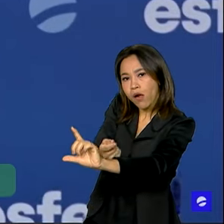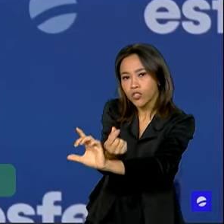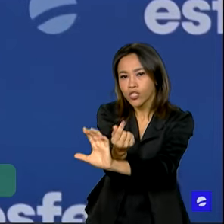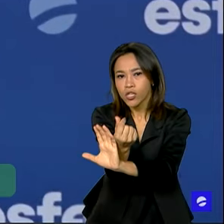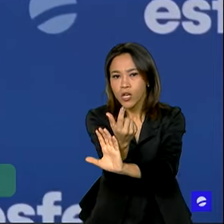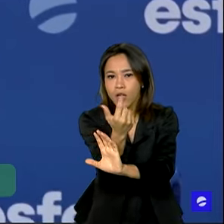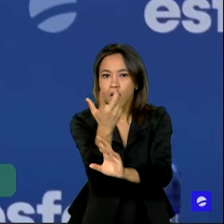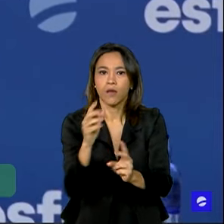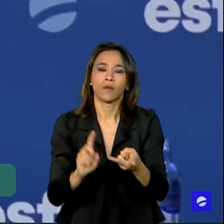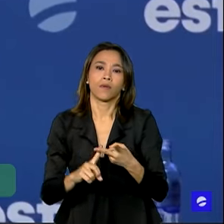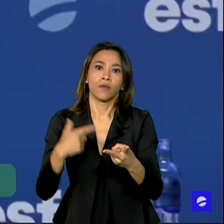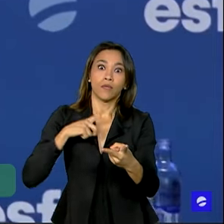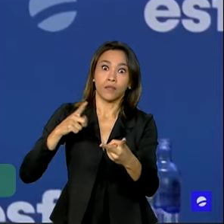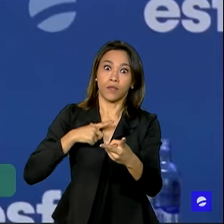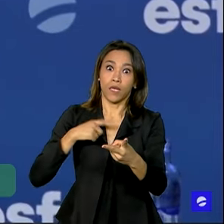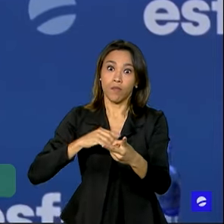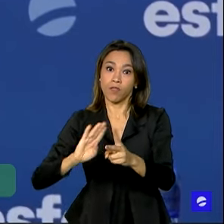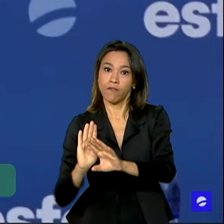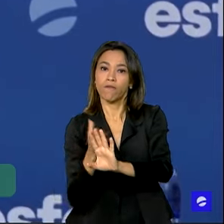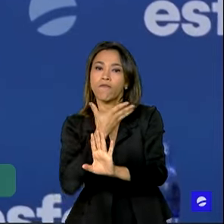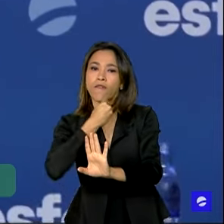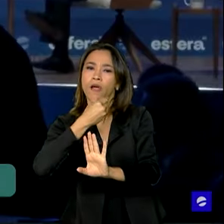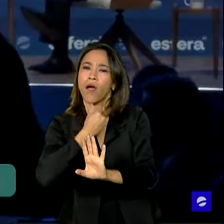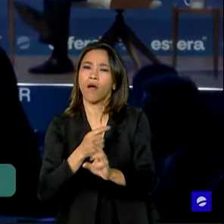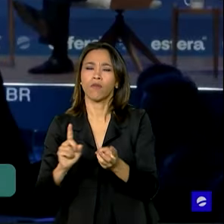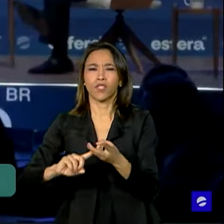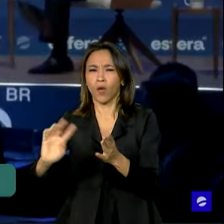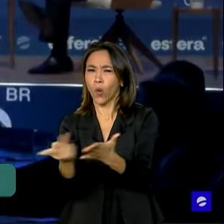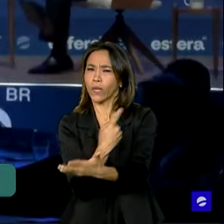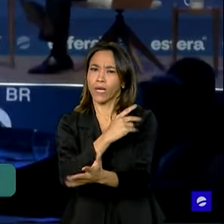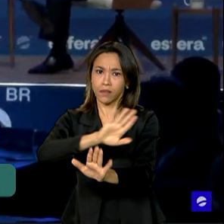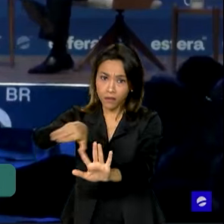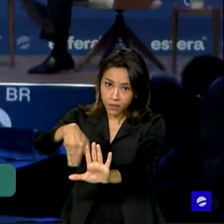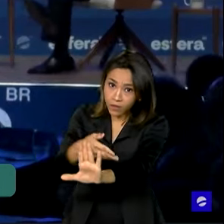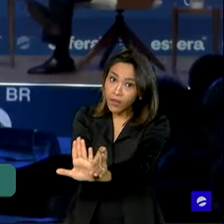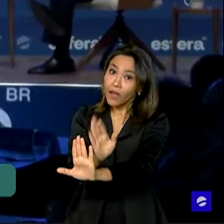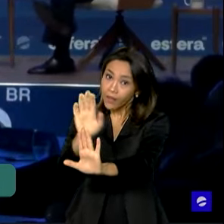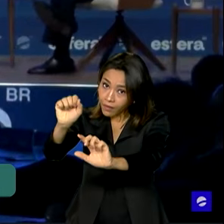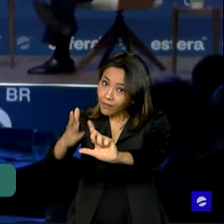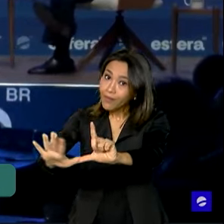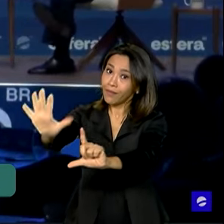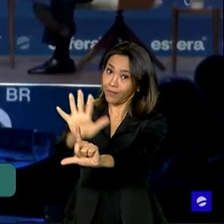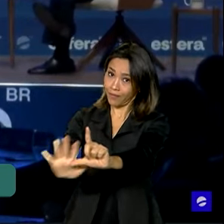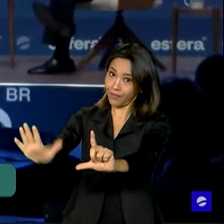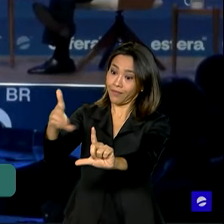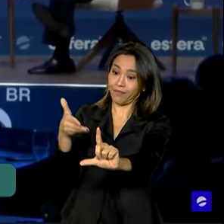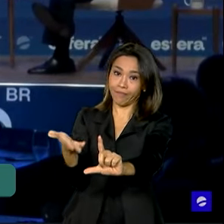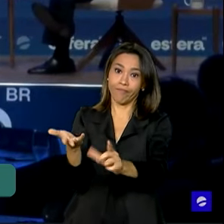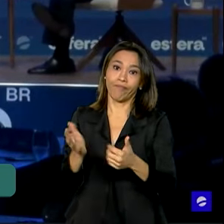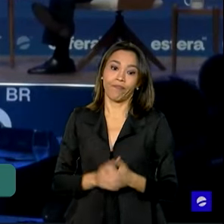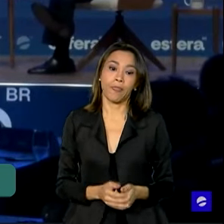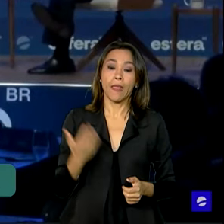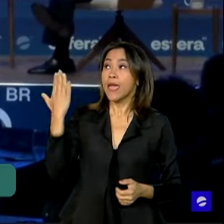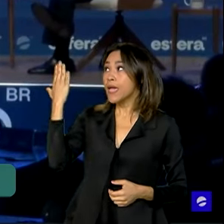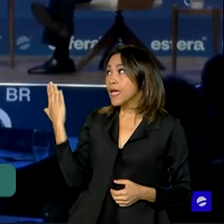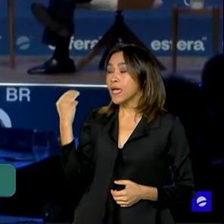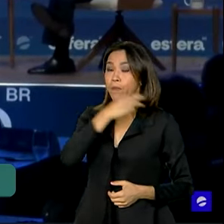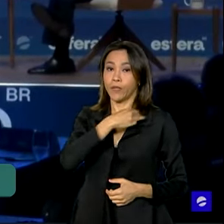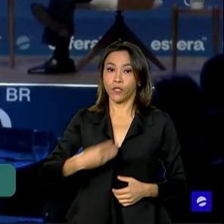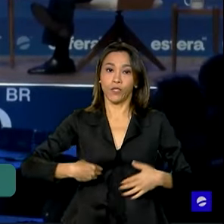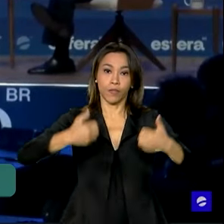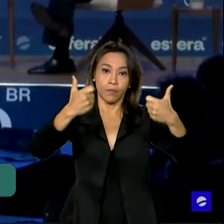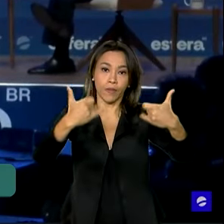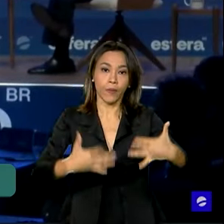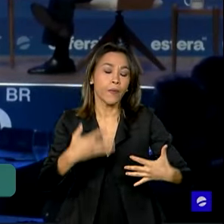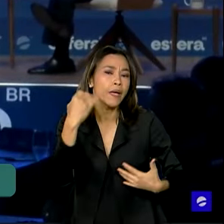as criptomoedas, as fraudes de todo gênero. Diante dessa nova realidade, para Lewandowski é fundamental